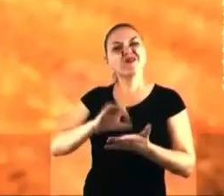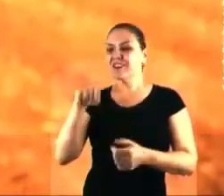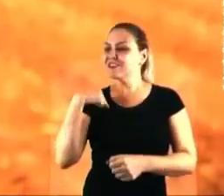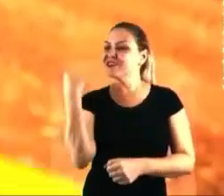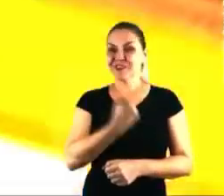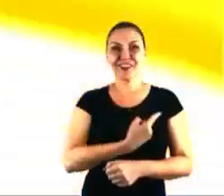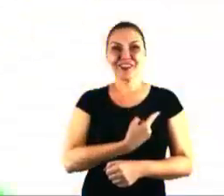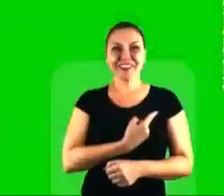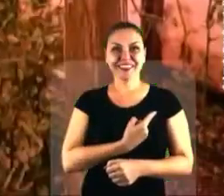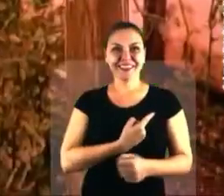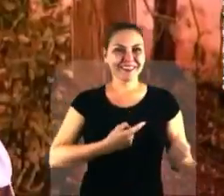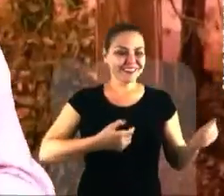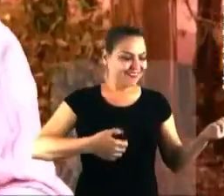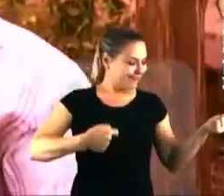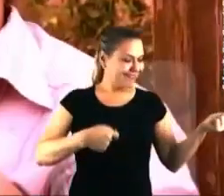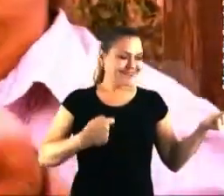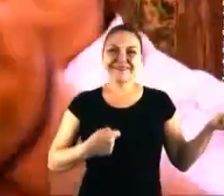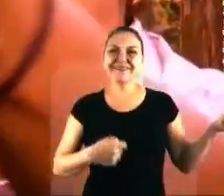o homem do campo.